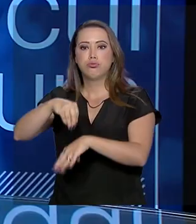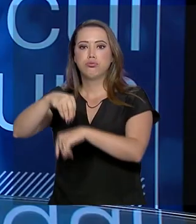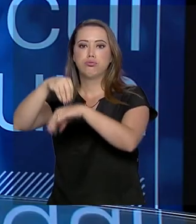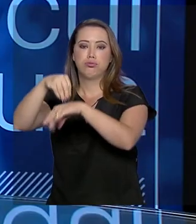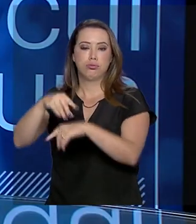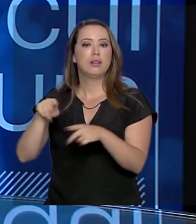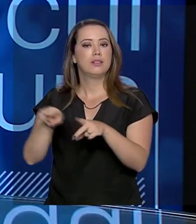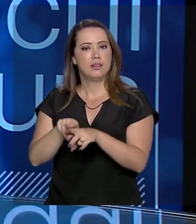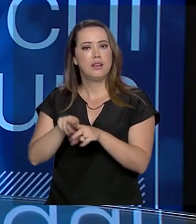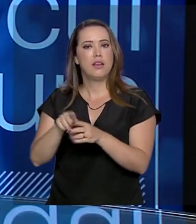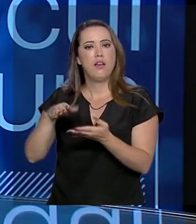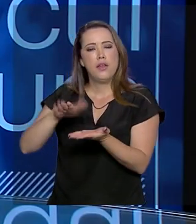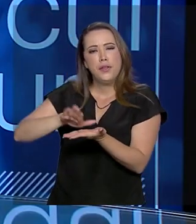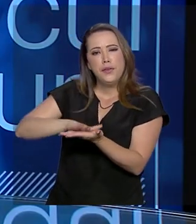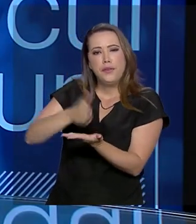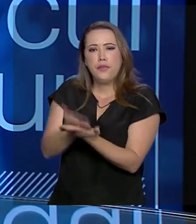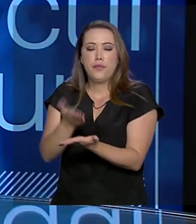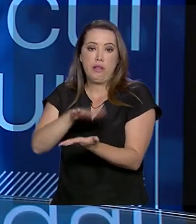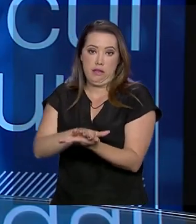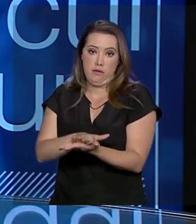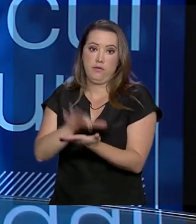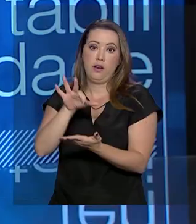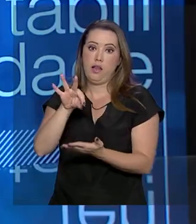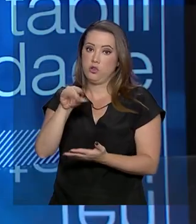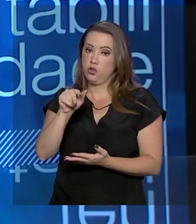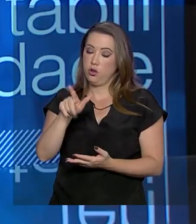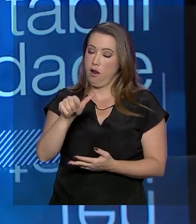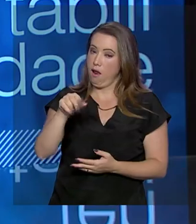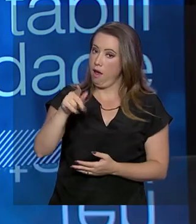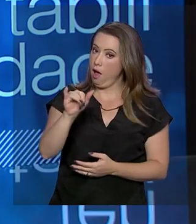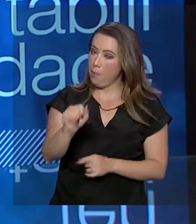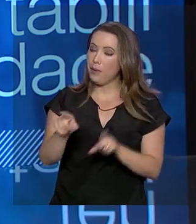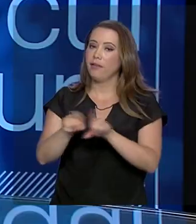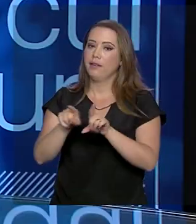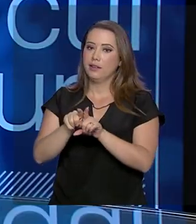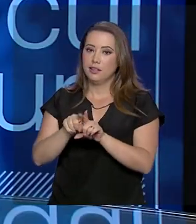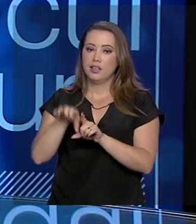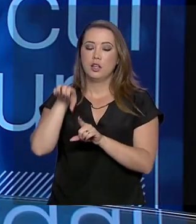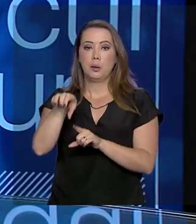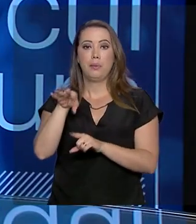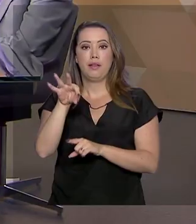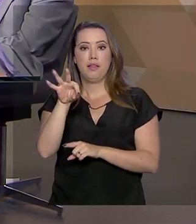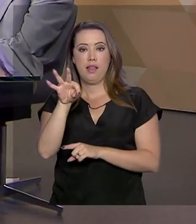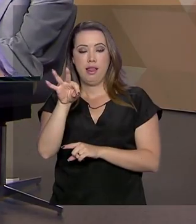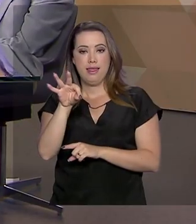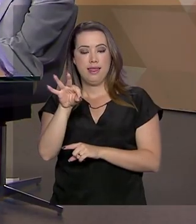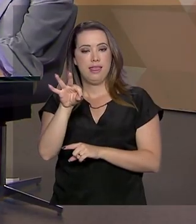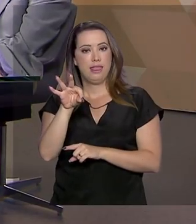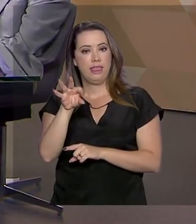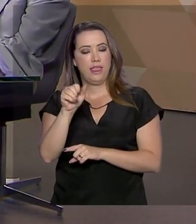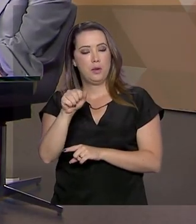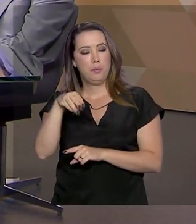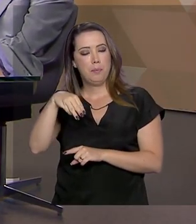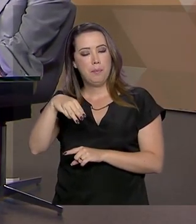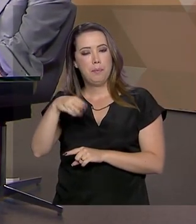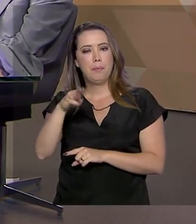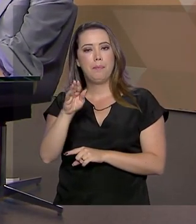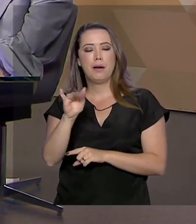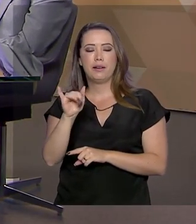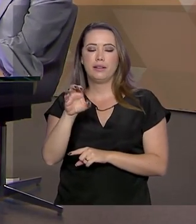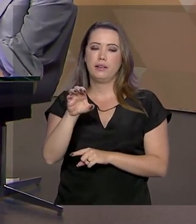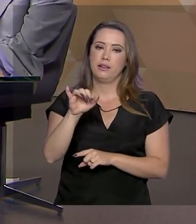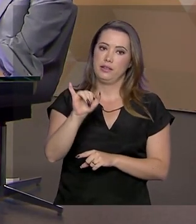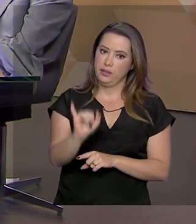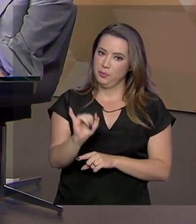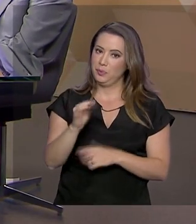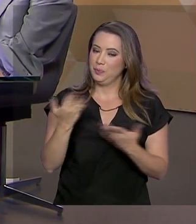Filezinho, tilápia e costelinha de tambaqui. Esses são meus pescados prediletos. Tá contemplando aí várias cadeias produtivas, né? Claro.